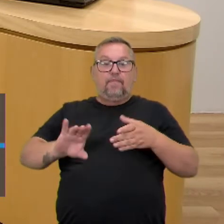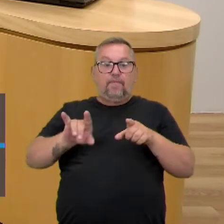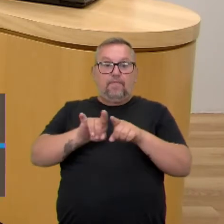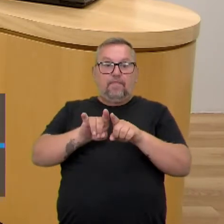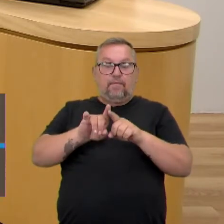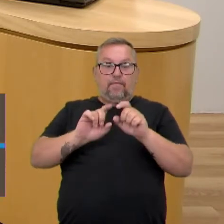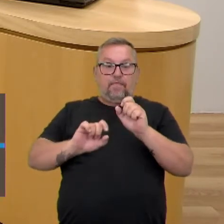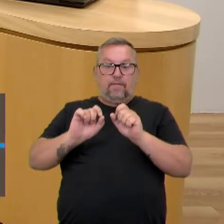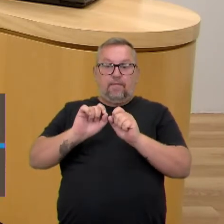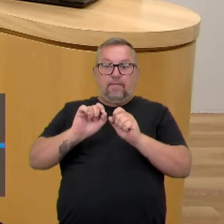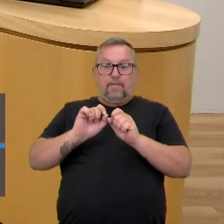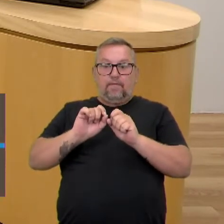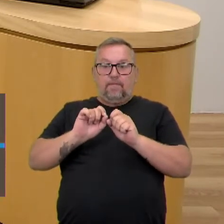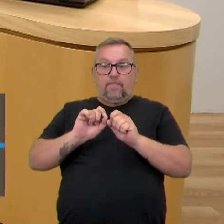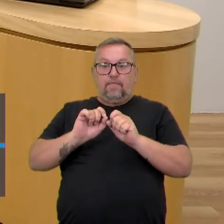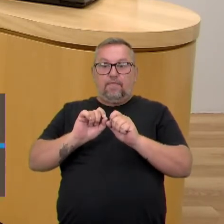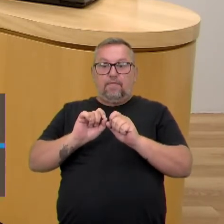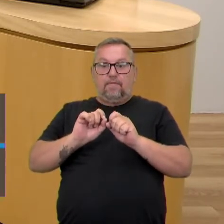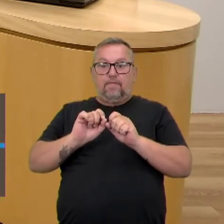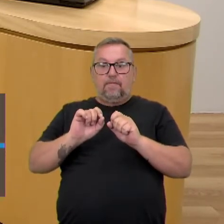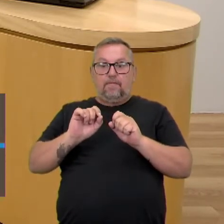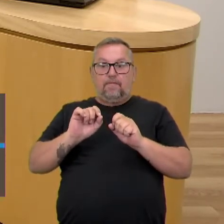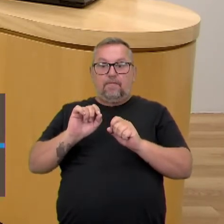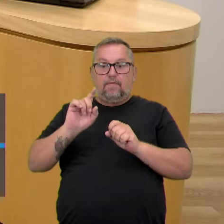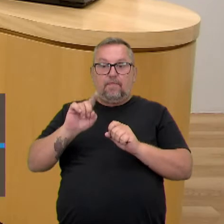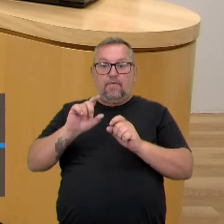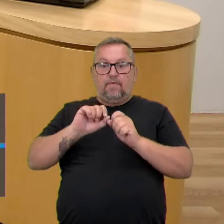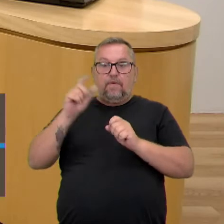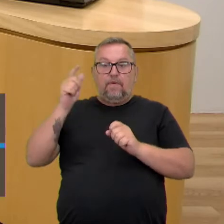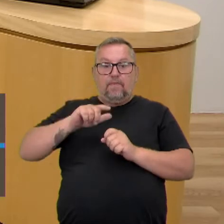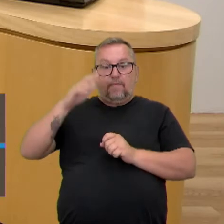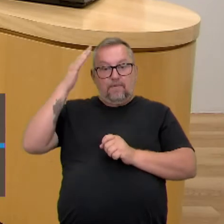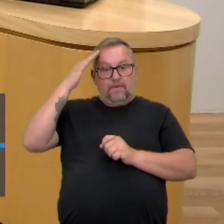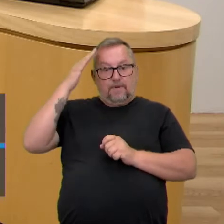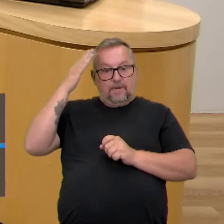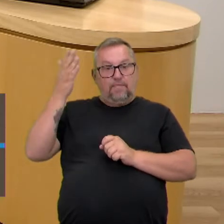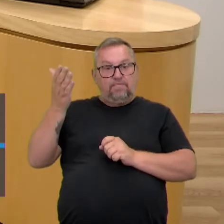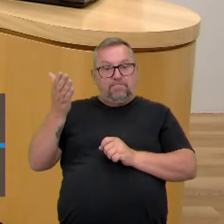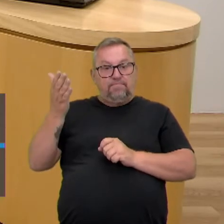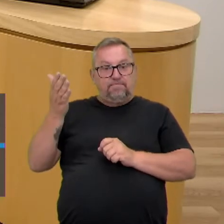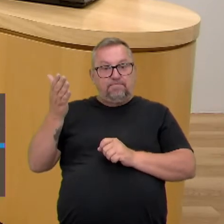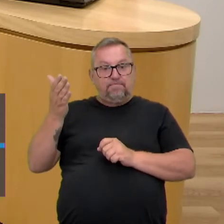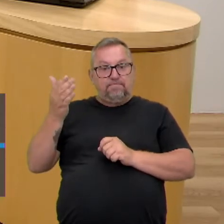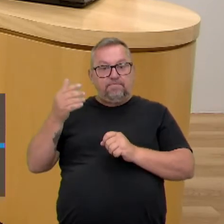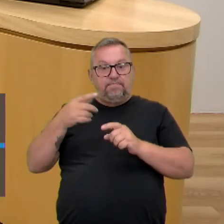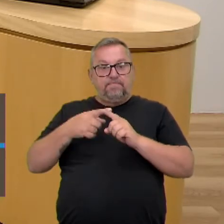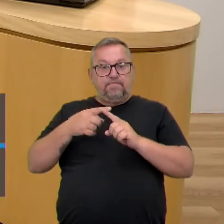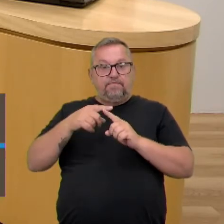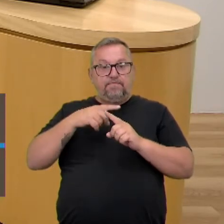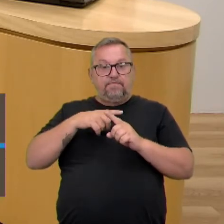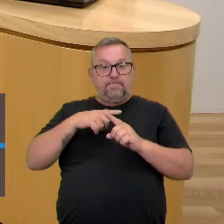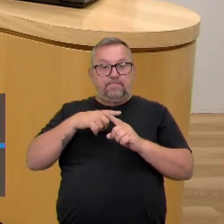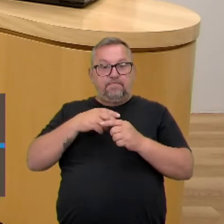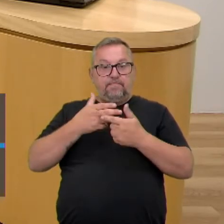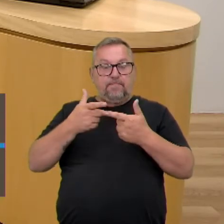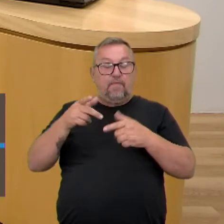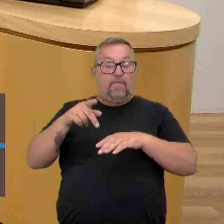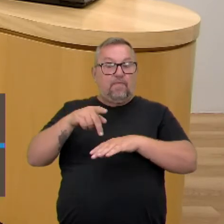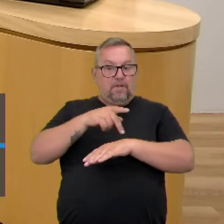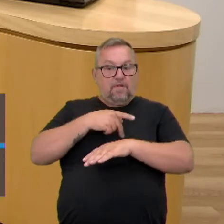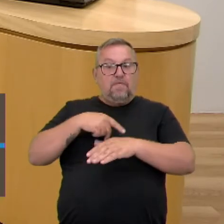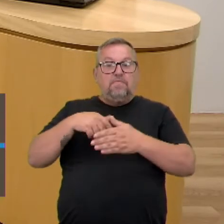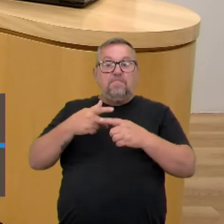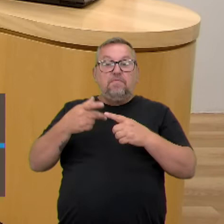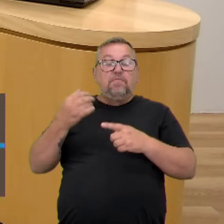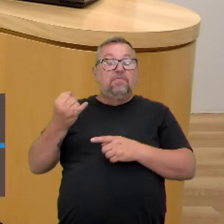sinteticamente o que você entendeu sobre esse assunto. Porque a gente tem aí uma questão pedagógica muito